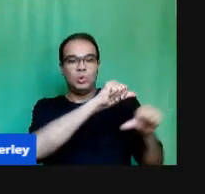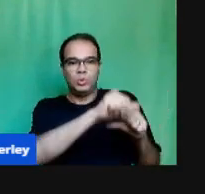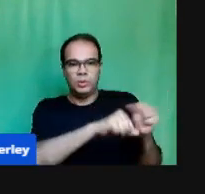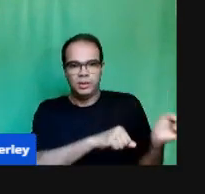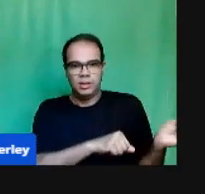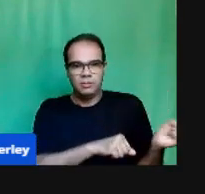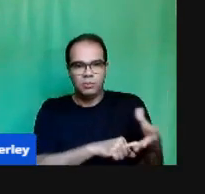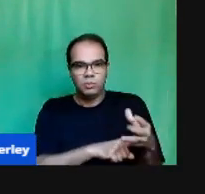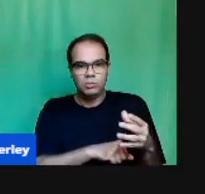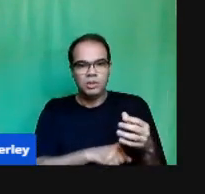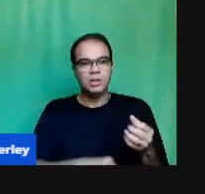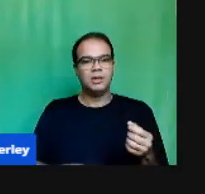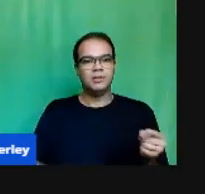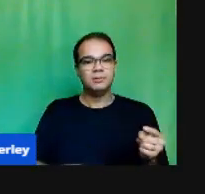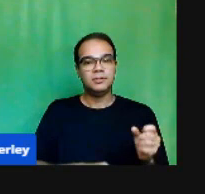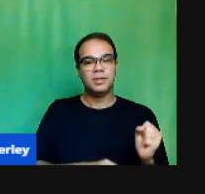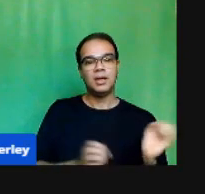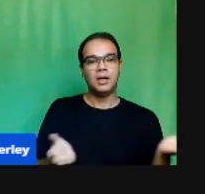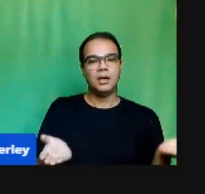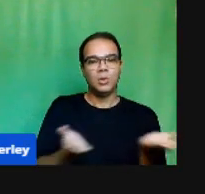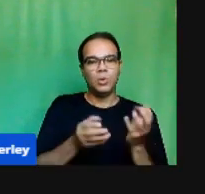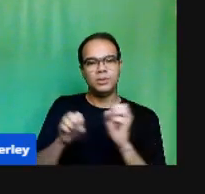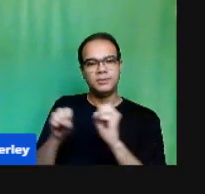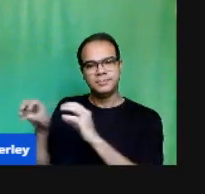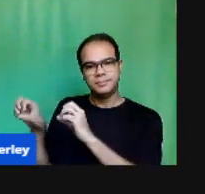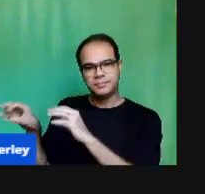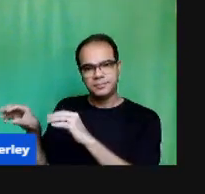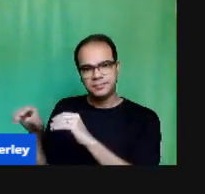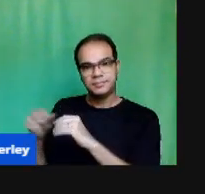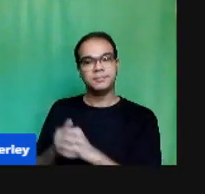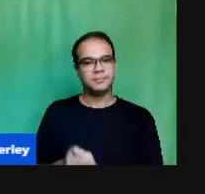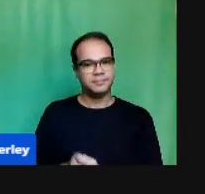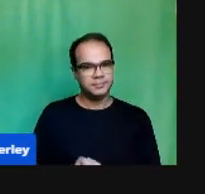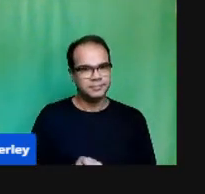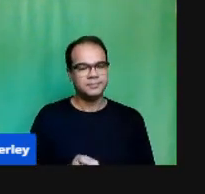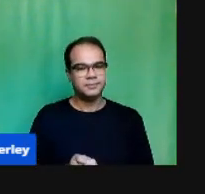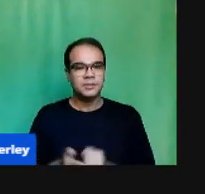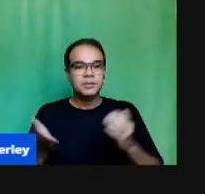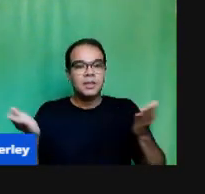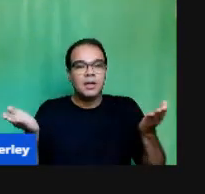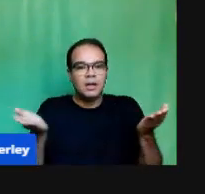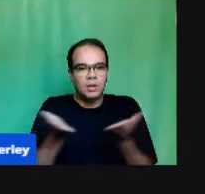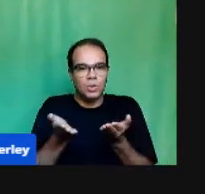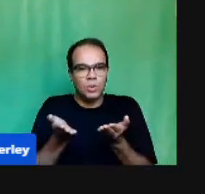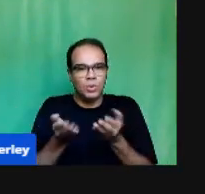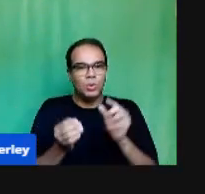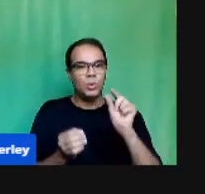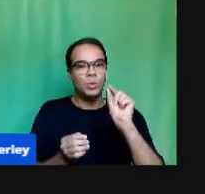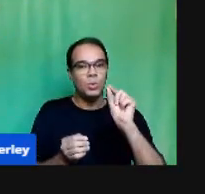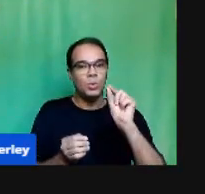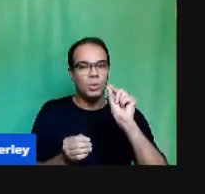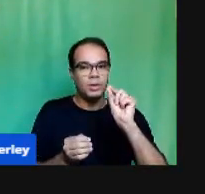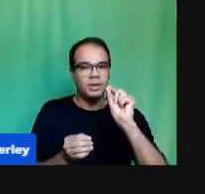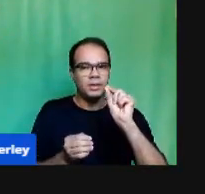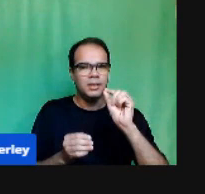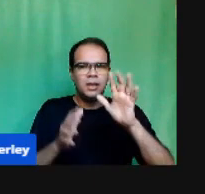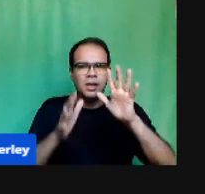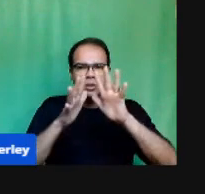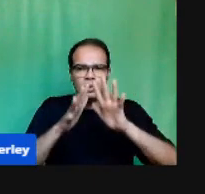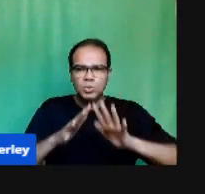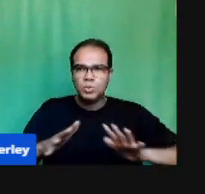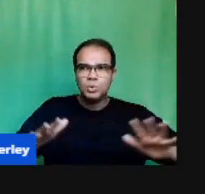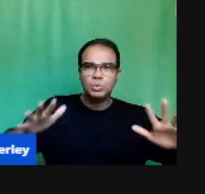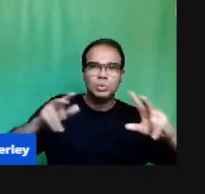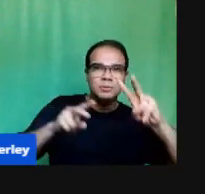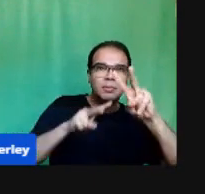Descobrimos Novas dimensões Estamos ampliando A compreensão Sobre o que nos Rodeia E nos